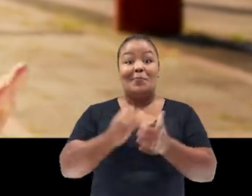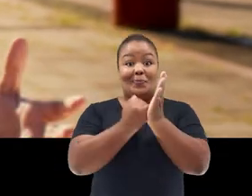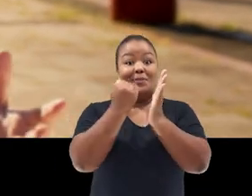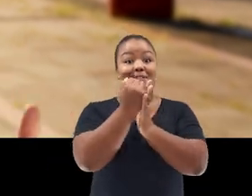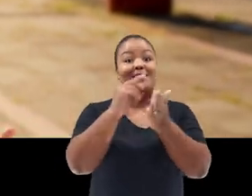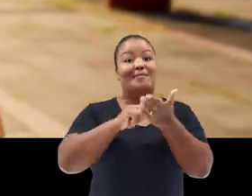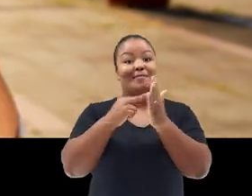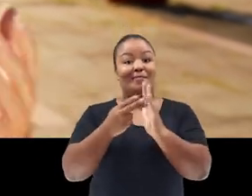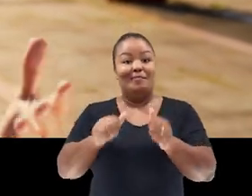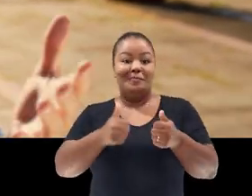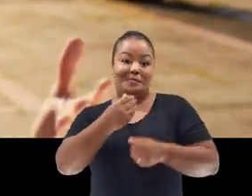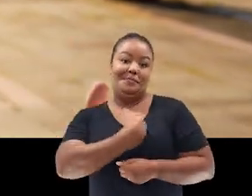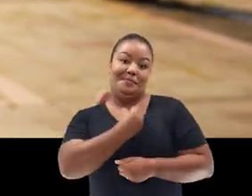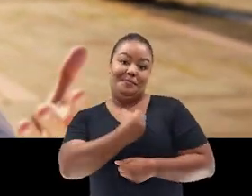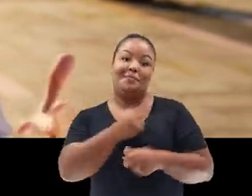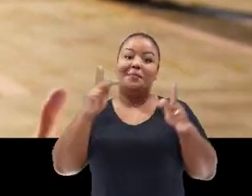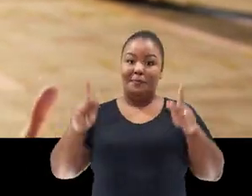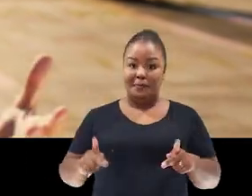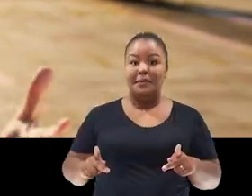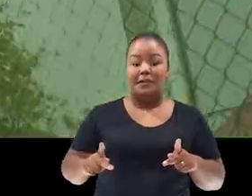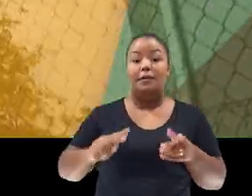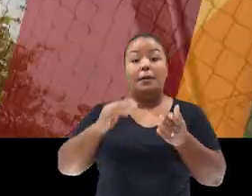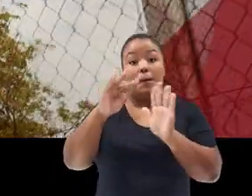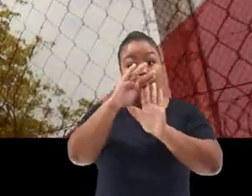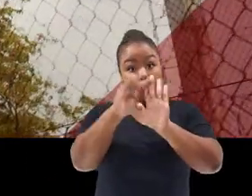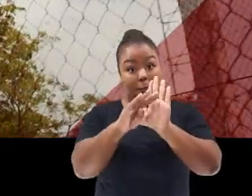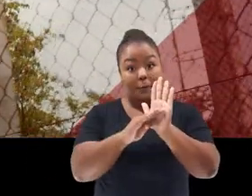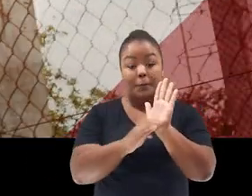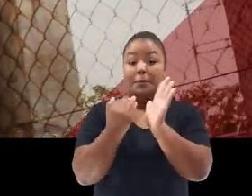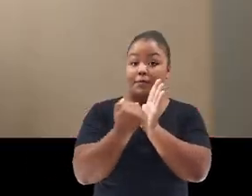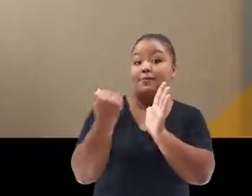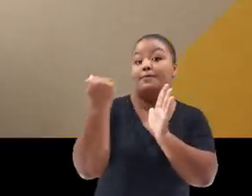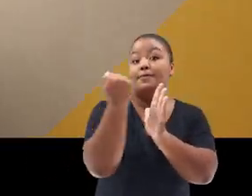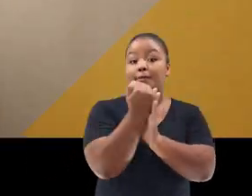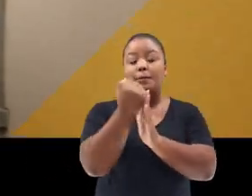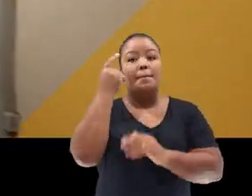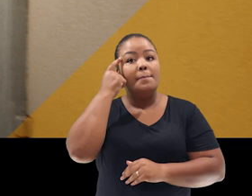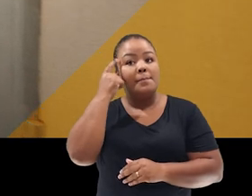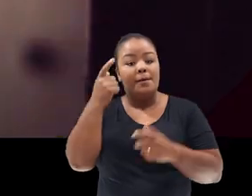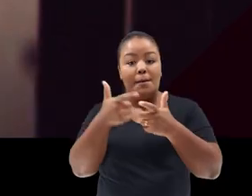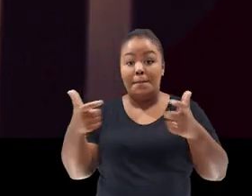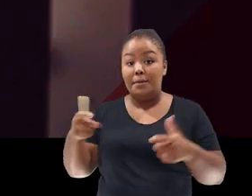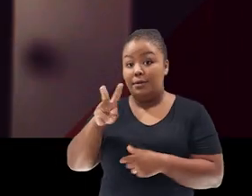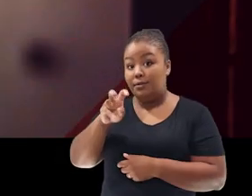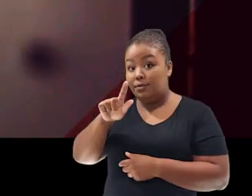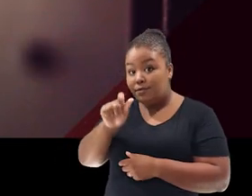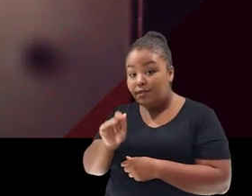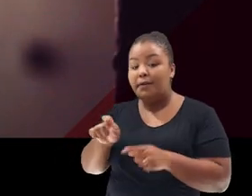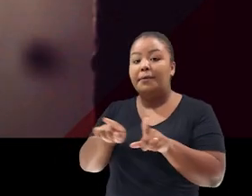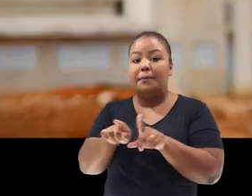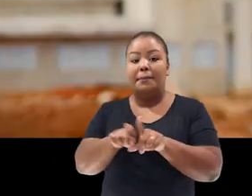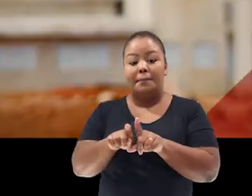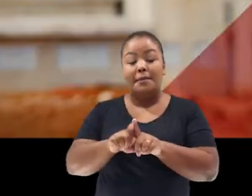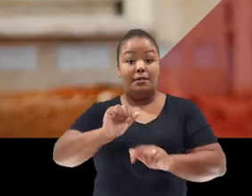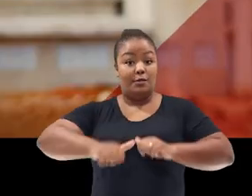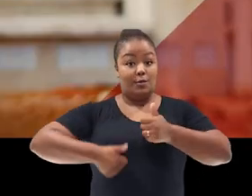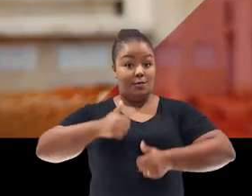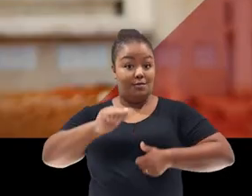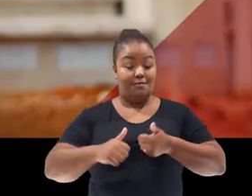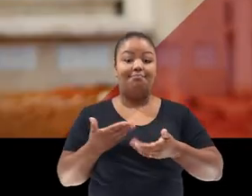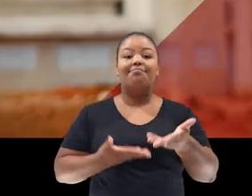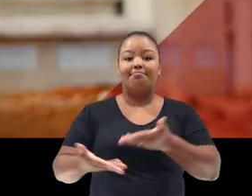Avançar é melhorar a vida das pessoas. O Avançar foi pensado para ampliação de vagas, também na